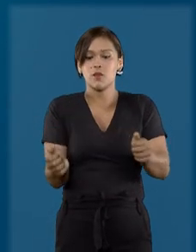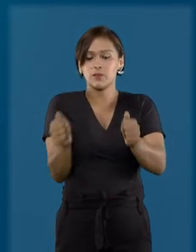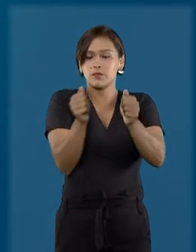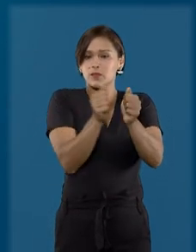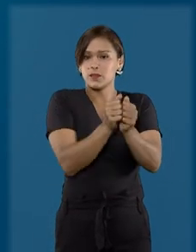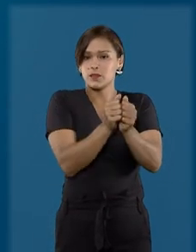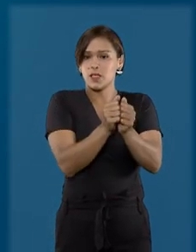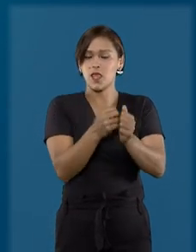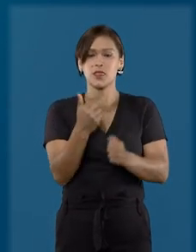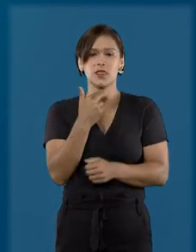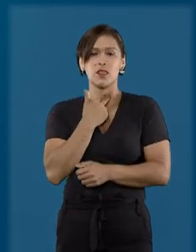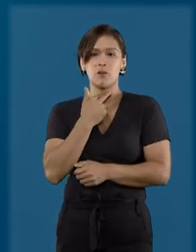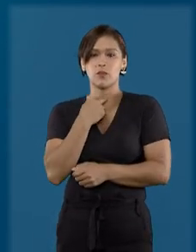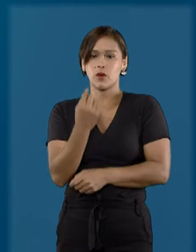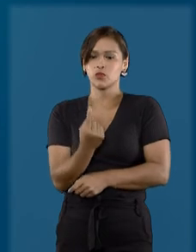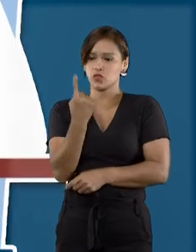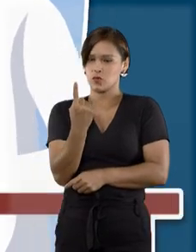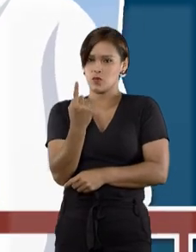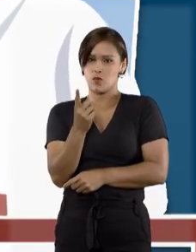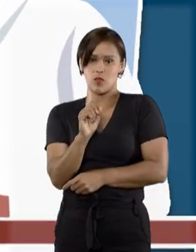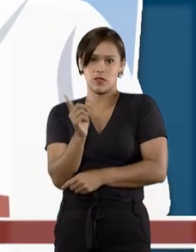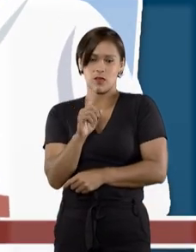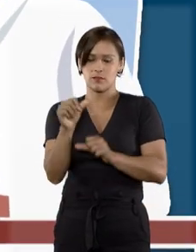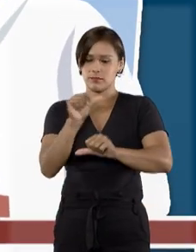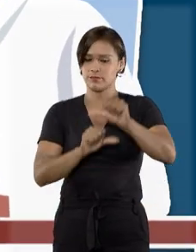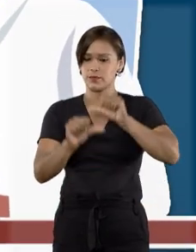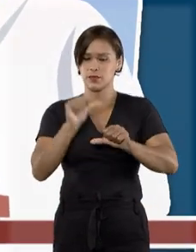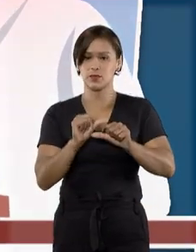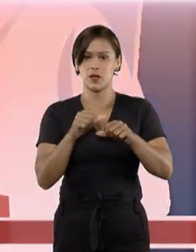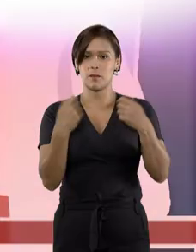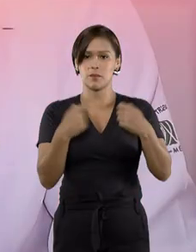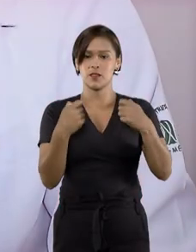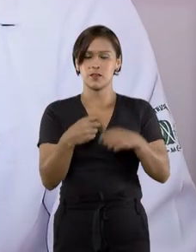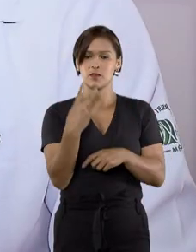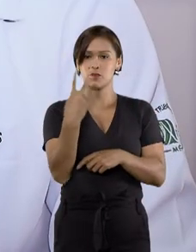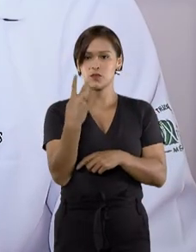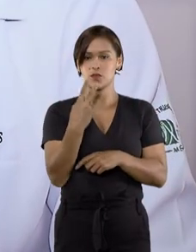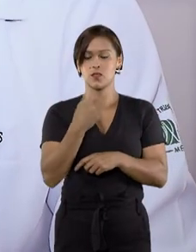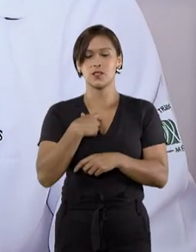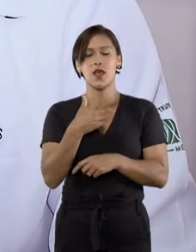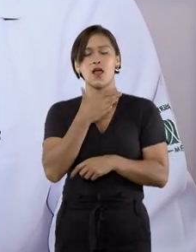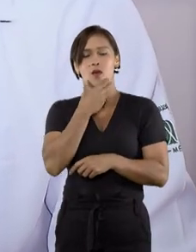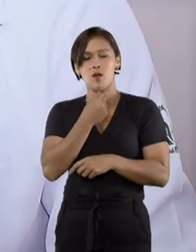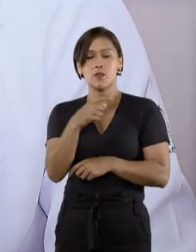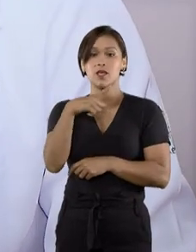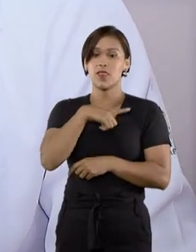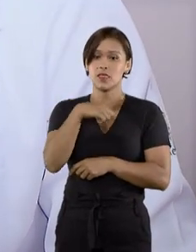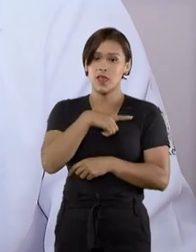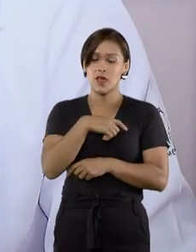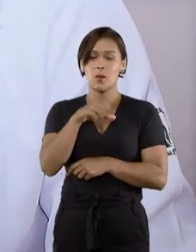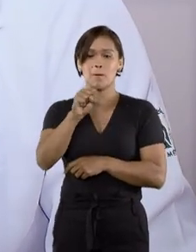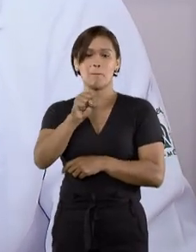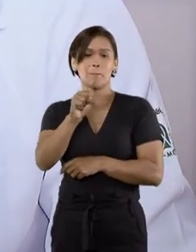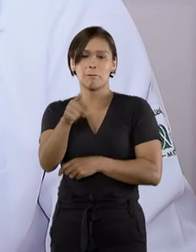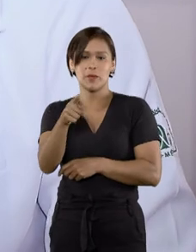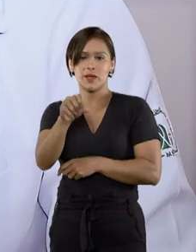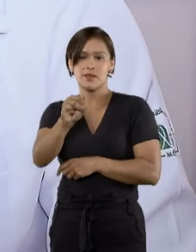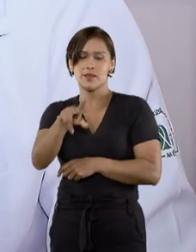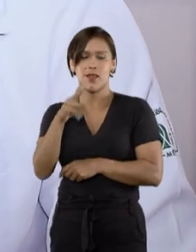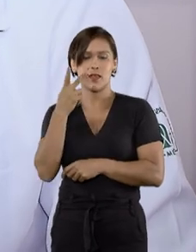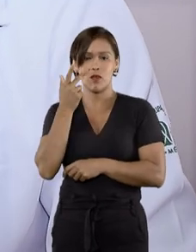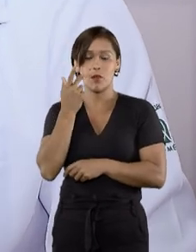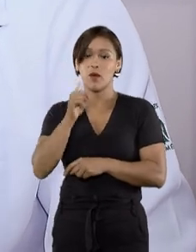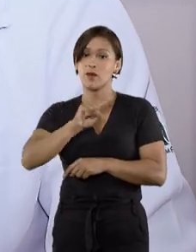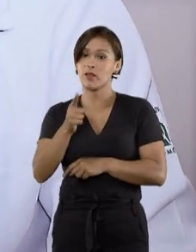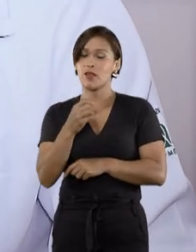complementares, ou seja, um não substitui o outro. Alguns homens têm câncer de próstata com o PSA normal.